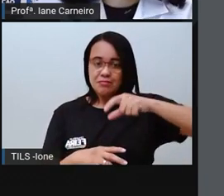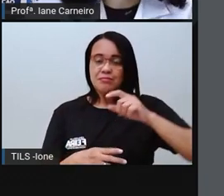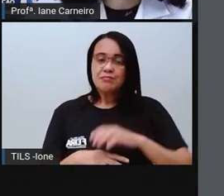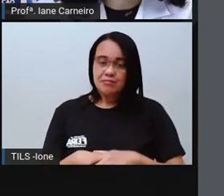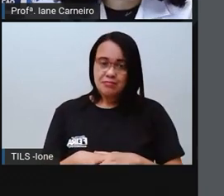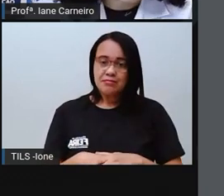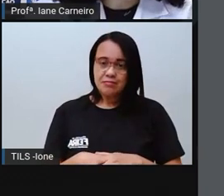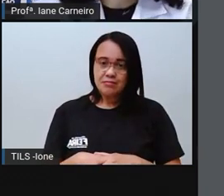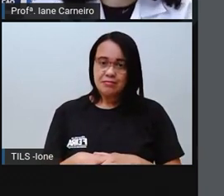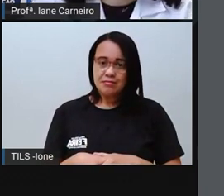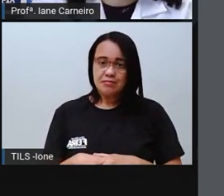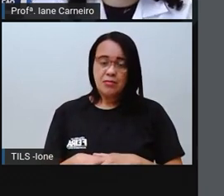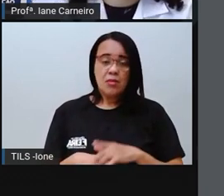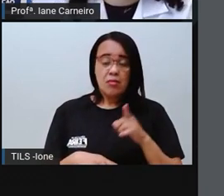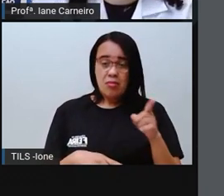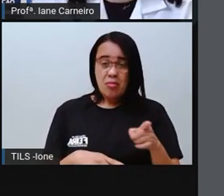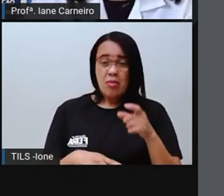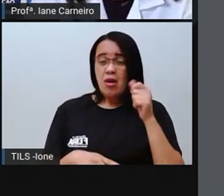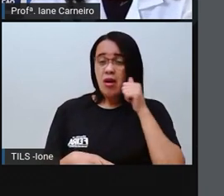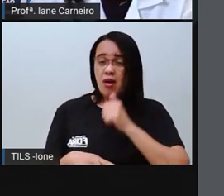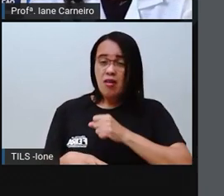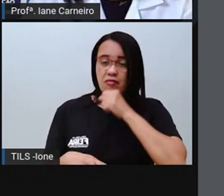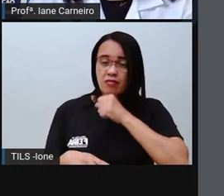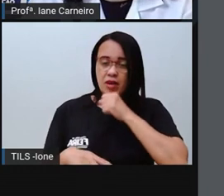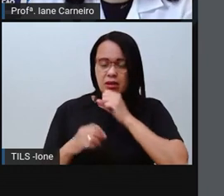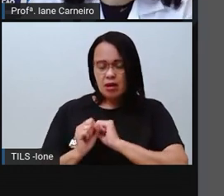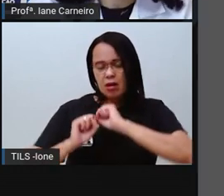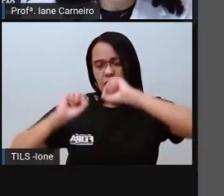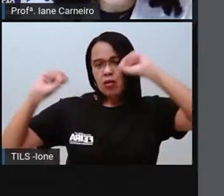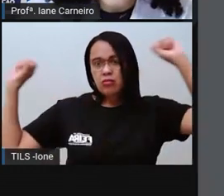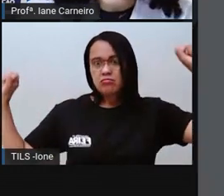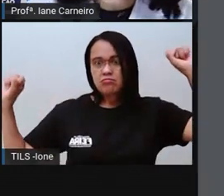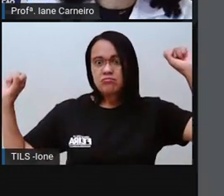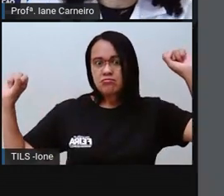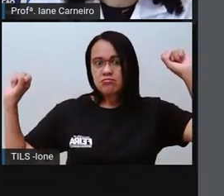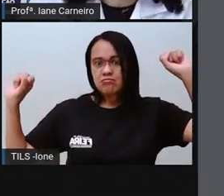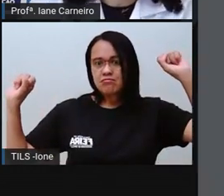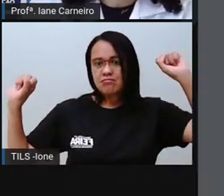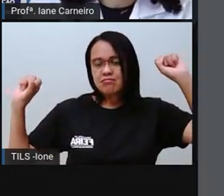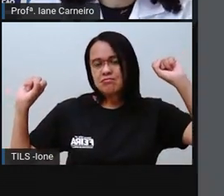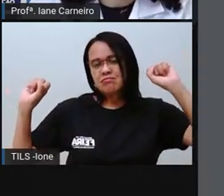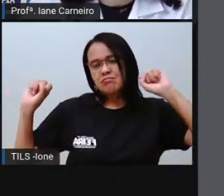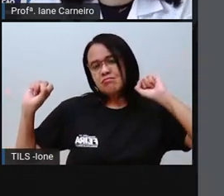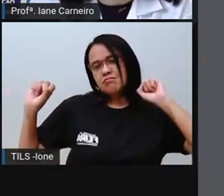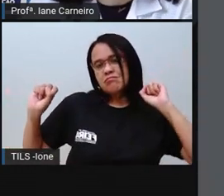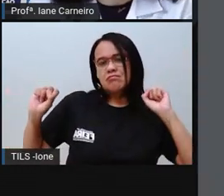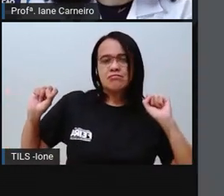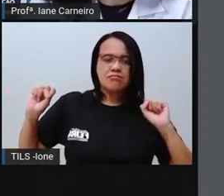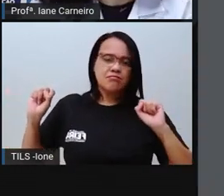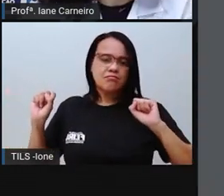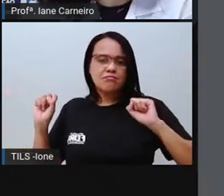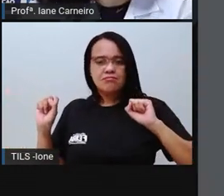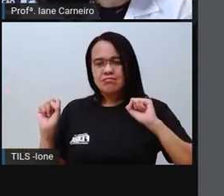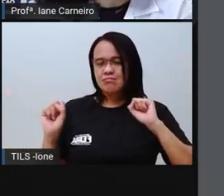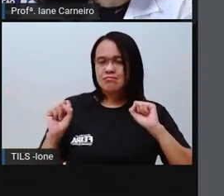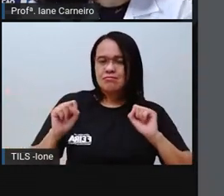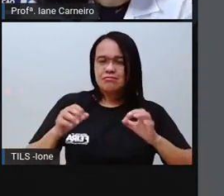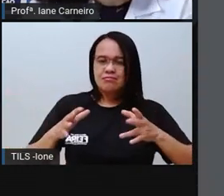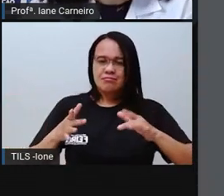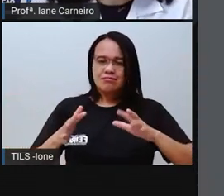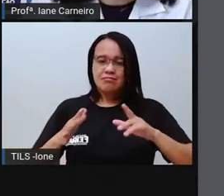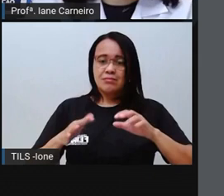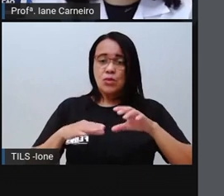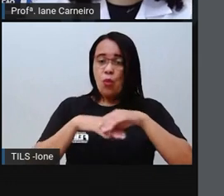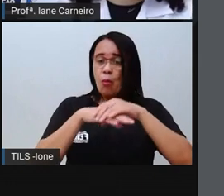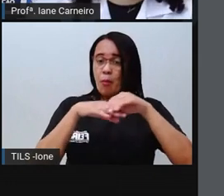Quando a velha acordava, a velha se espreguiçava, mexendo cada dedão de seu pé.